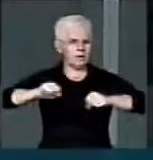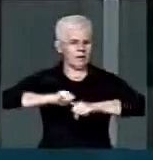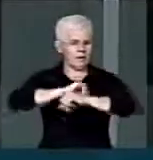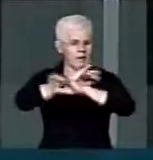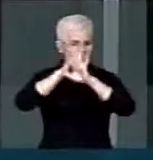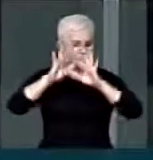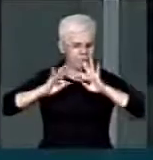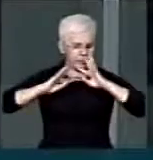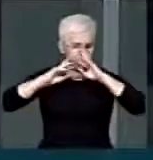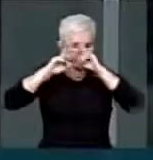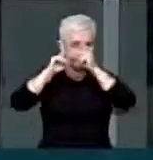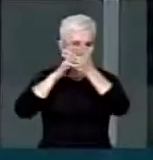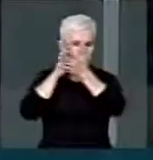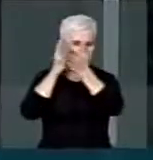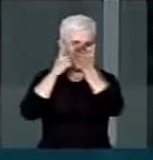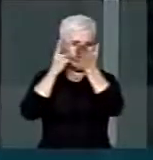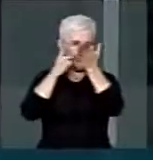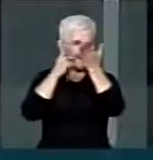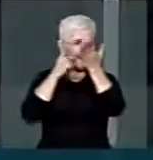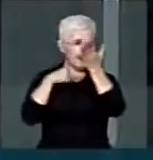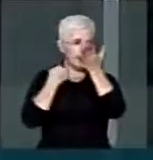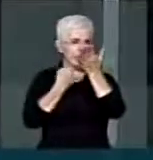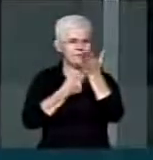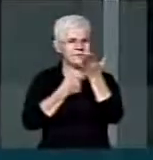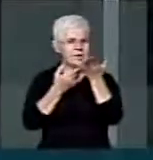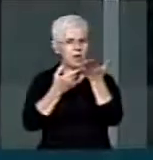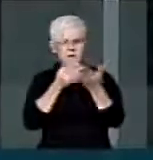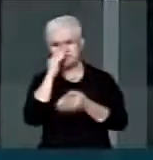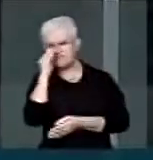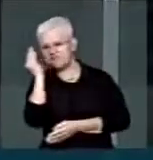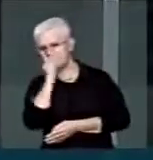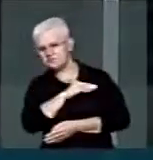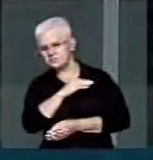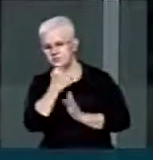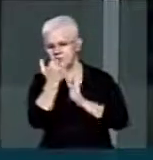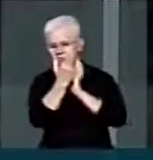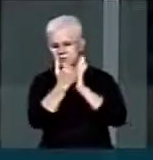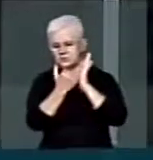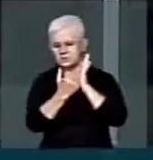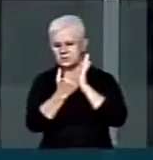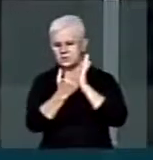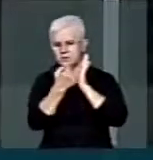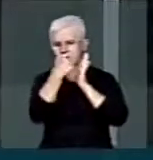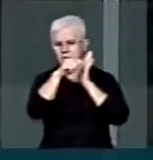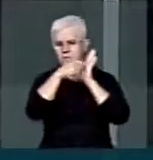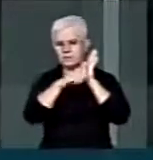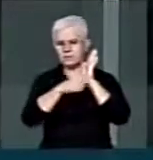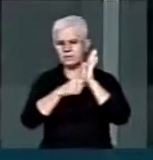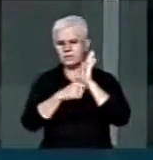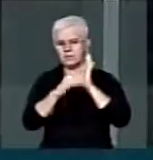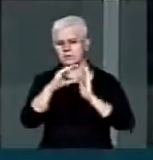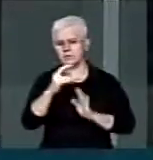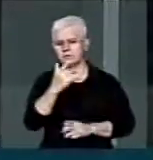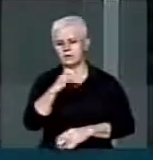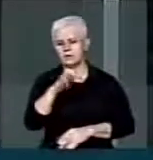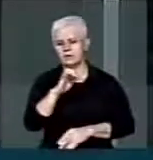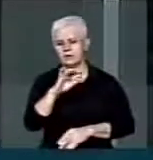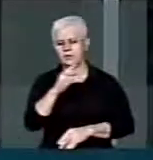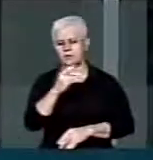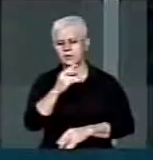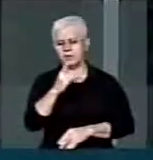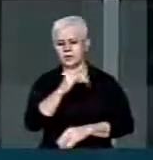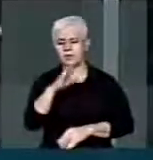parlamentares que nós não podemos vulgarizar a classificação de crime hediondo no Código Penal.